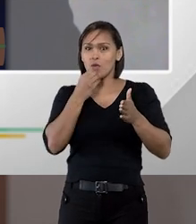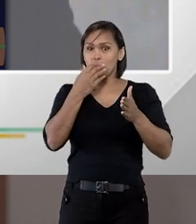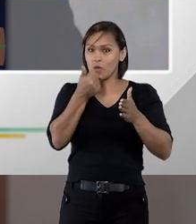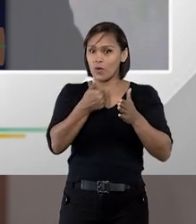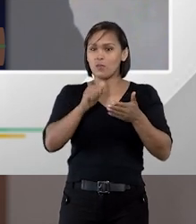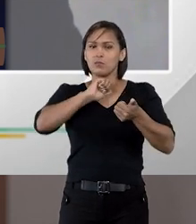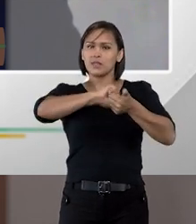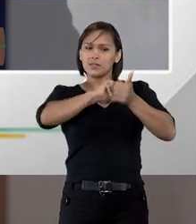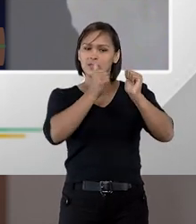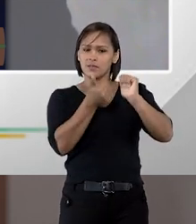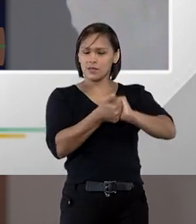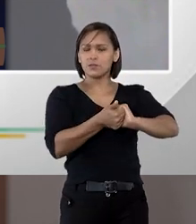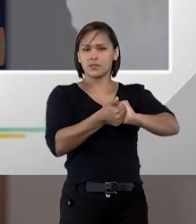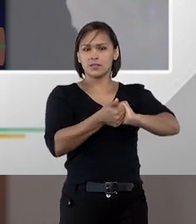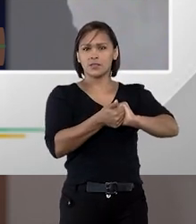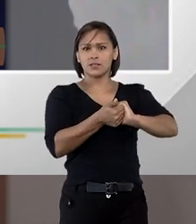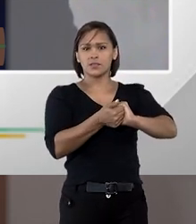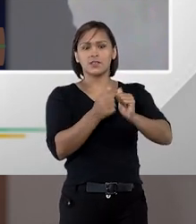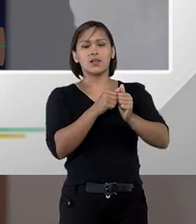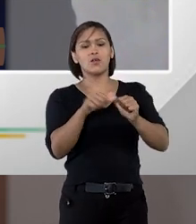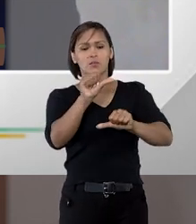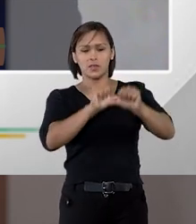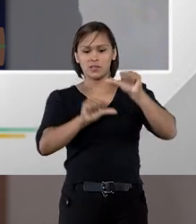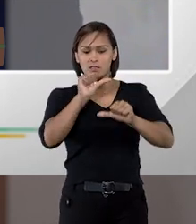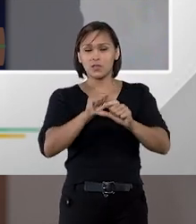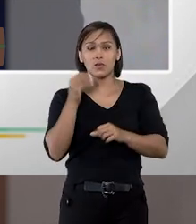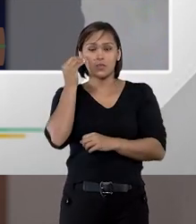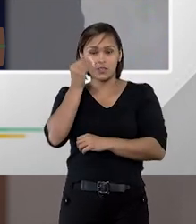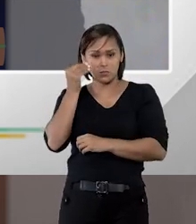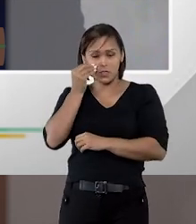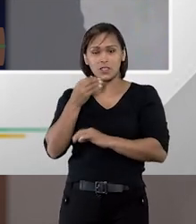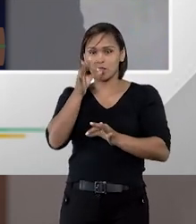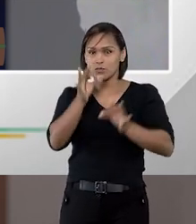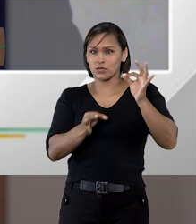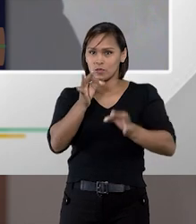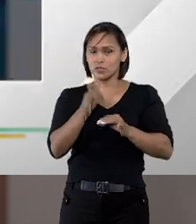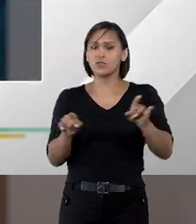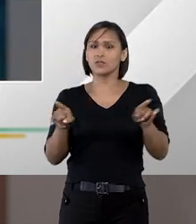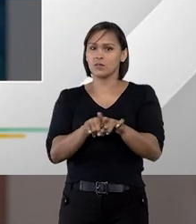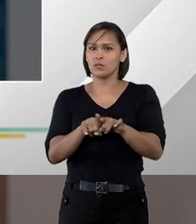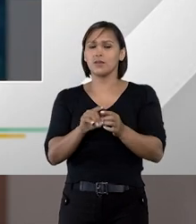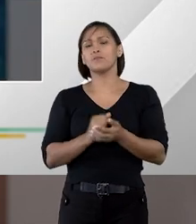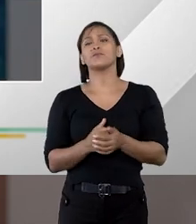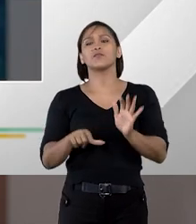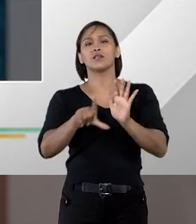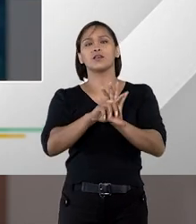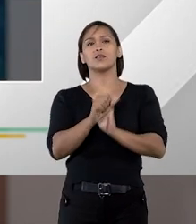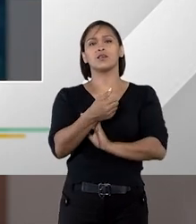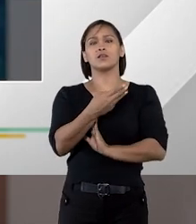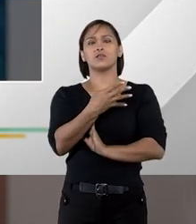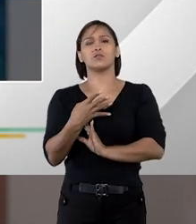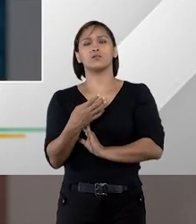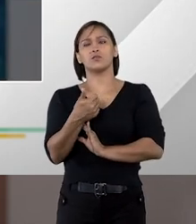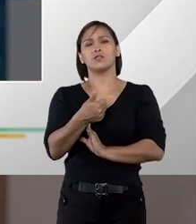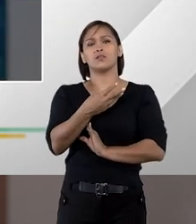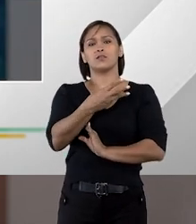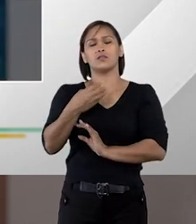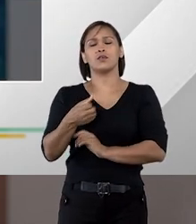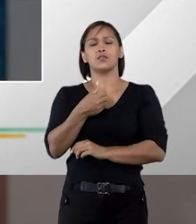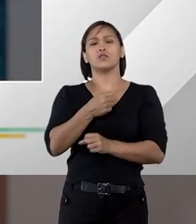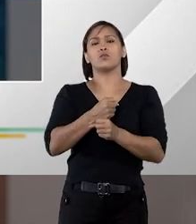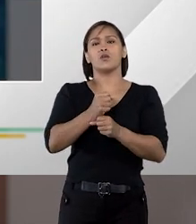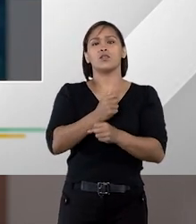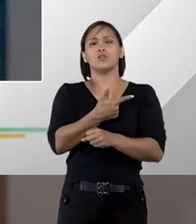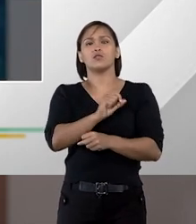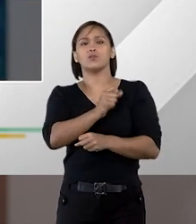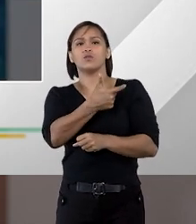razoável para essa adaptação e para esse experimentalismo jurídico. A lei 14.133 de